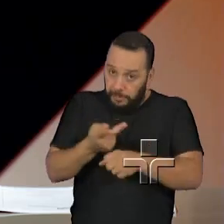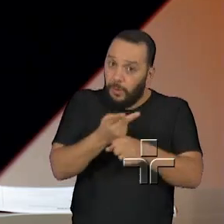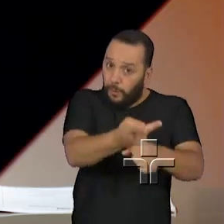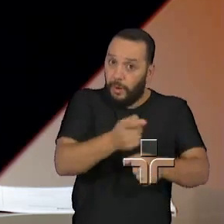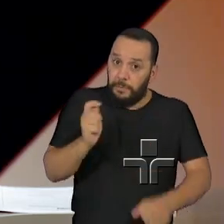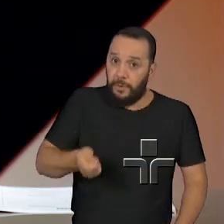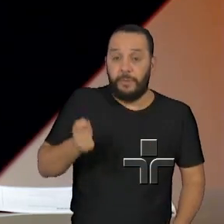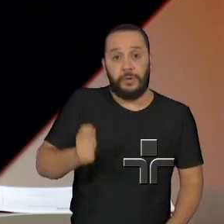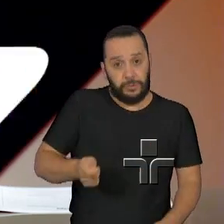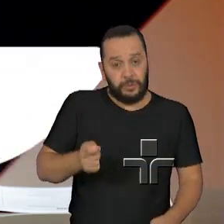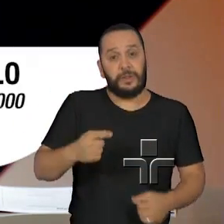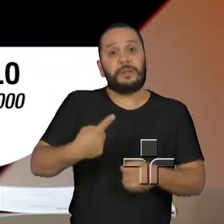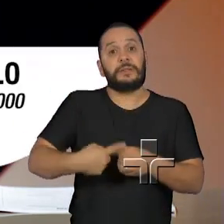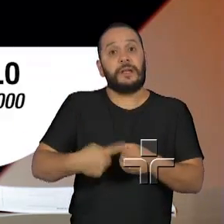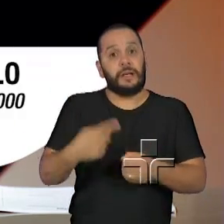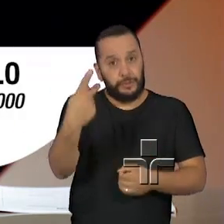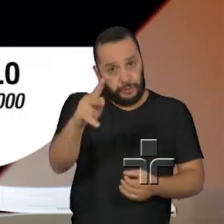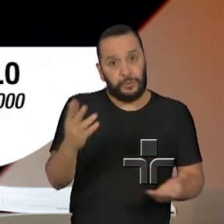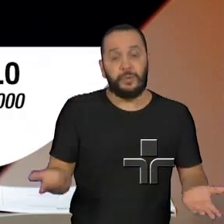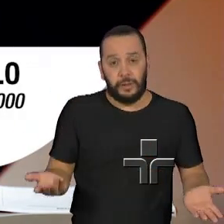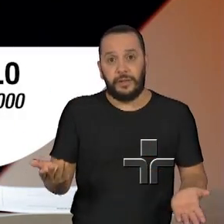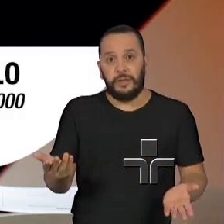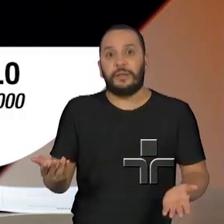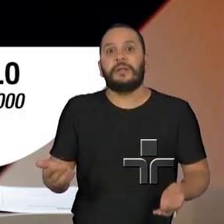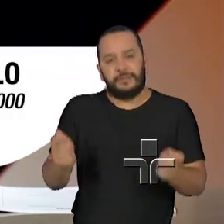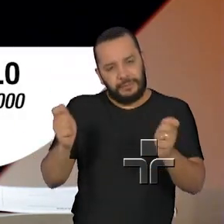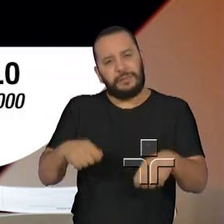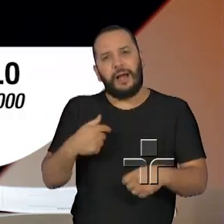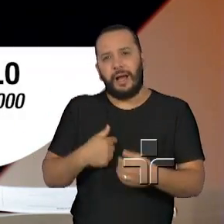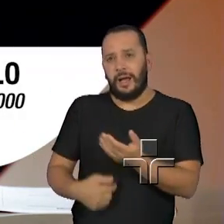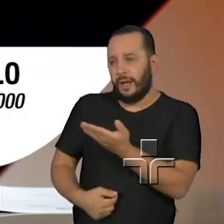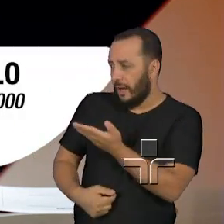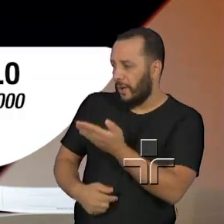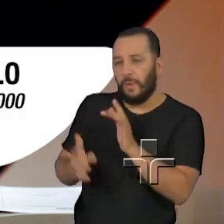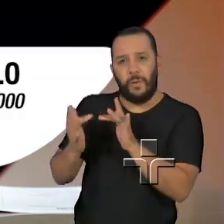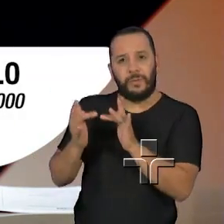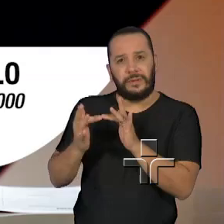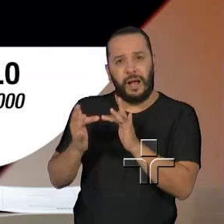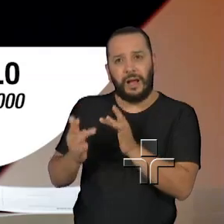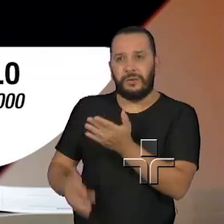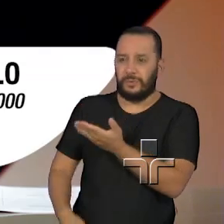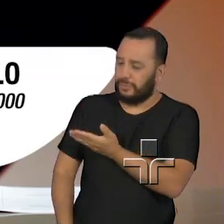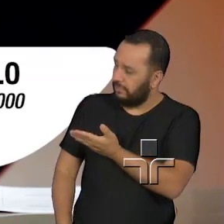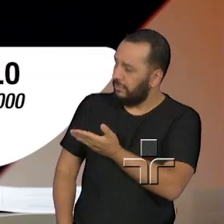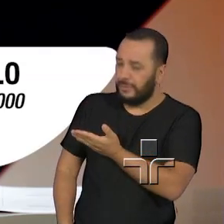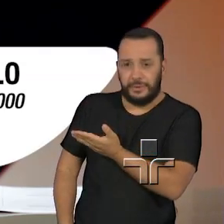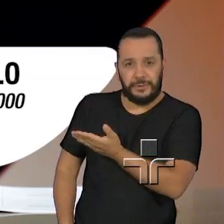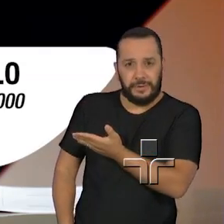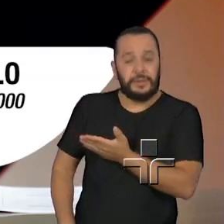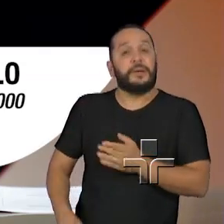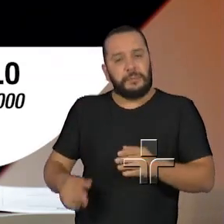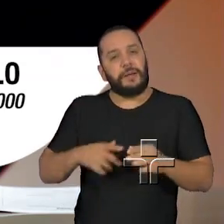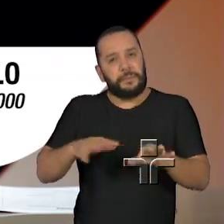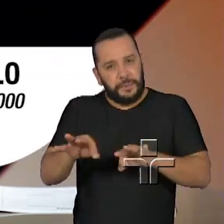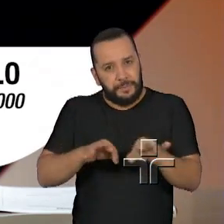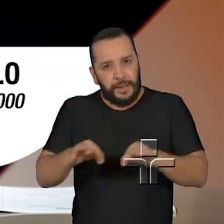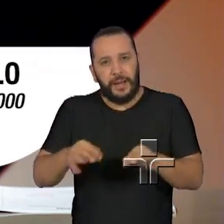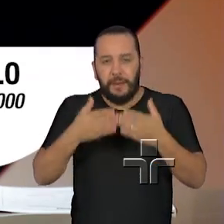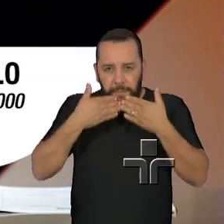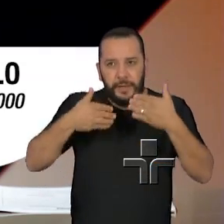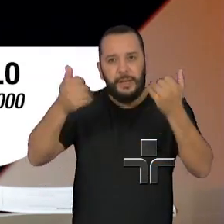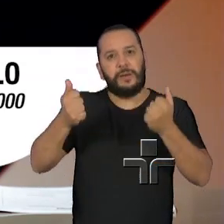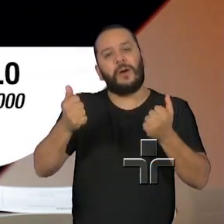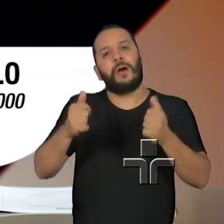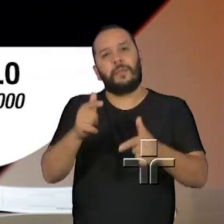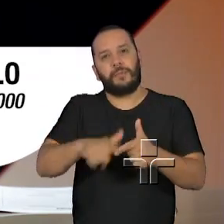promotores nas comarcas, entrem em contato com a rede, que ela está preparada e cada vez melhor para poder enfrentar